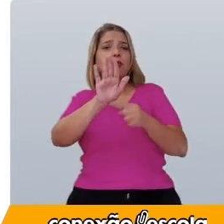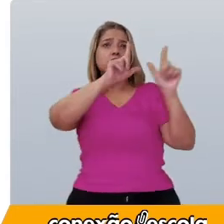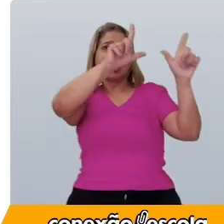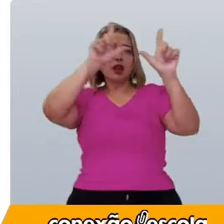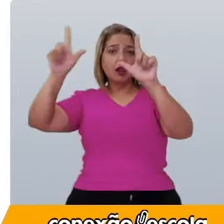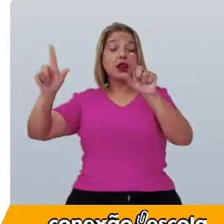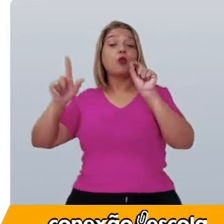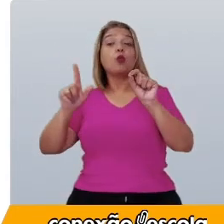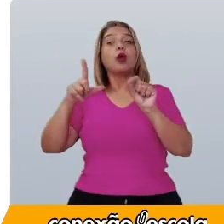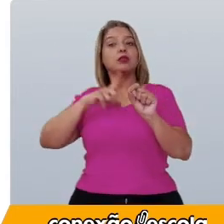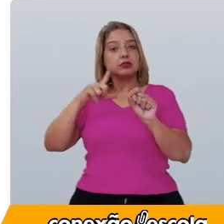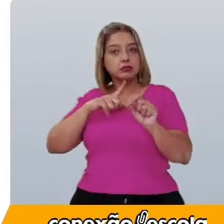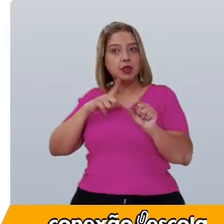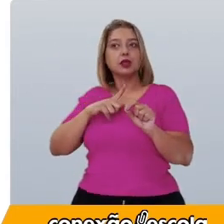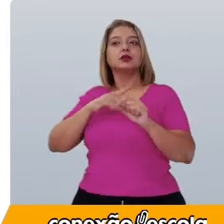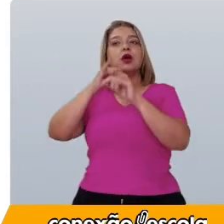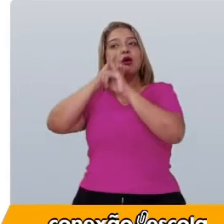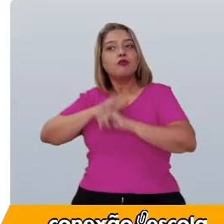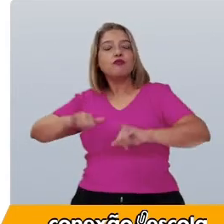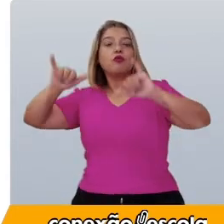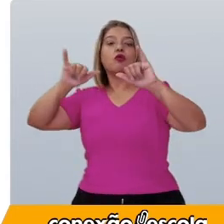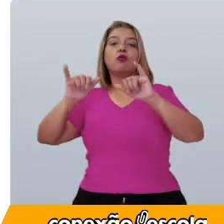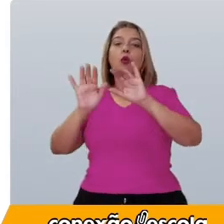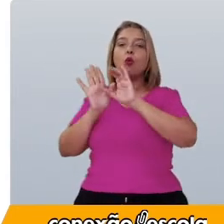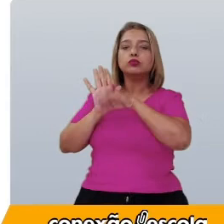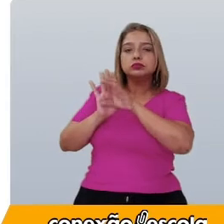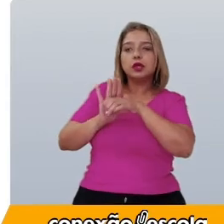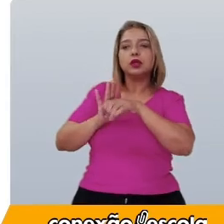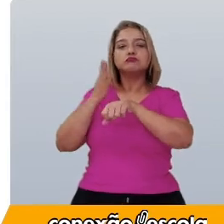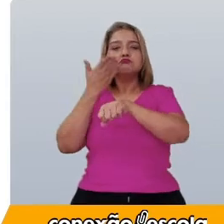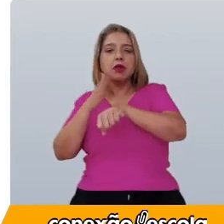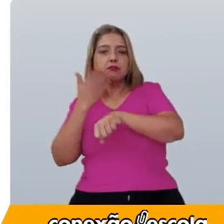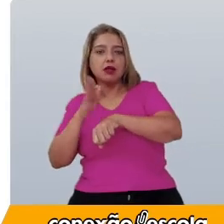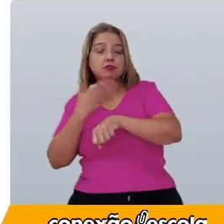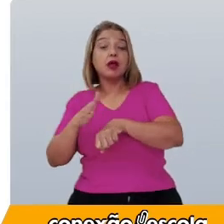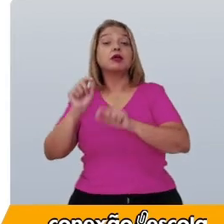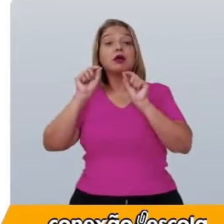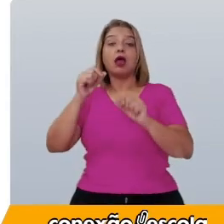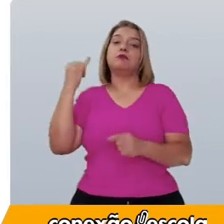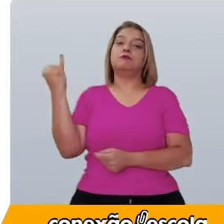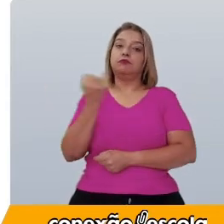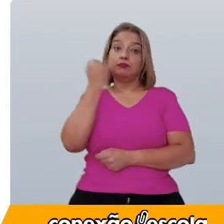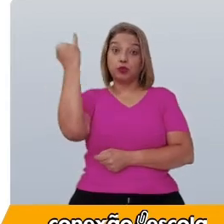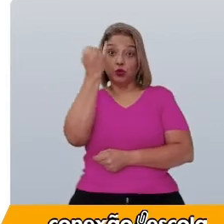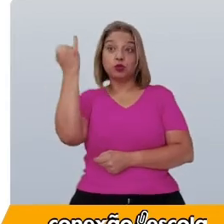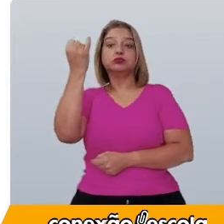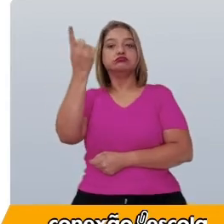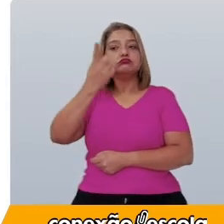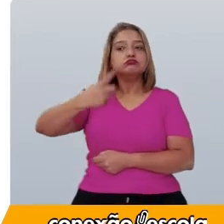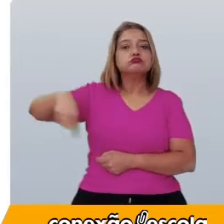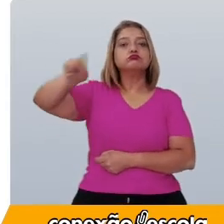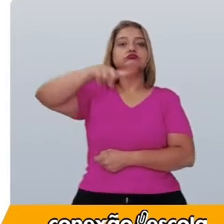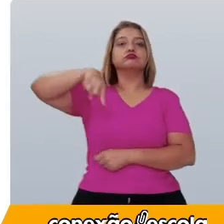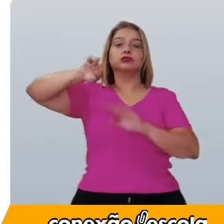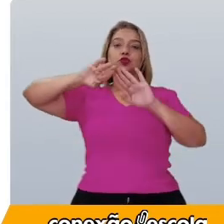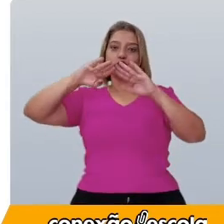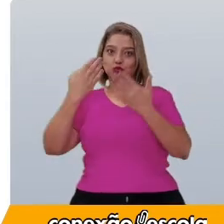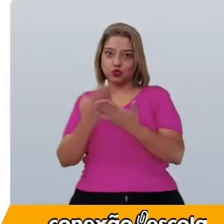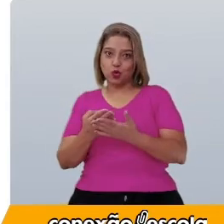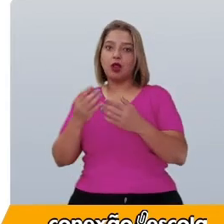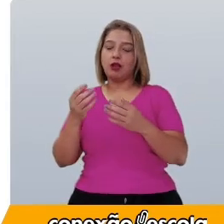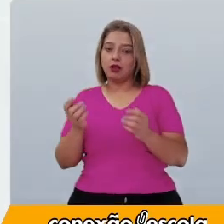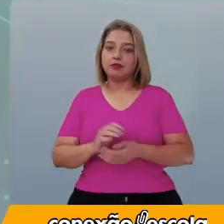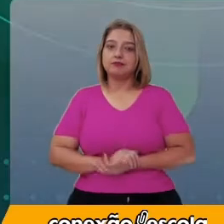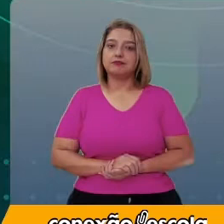revelam conceitos e práticas considerados importantes pela escola.